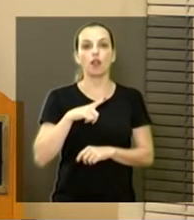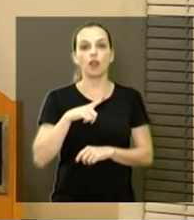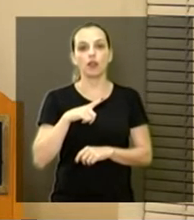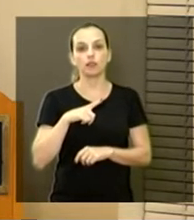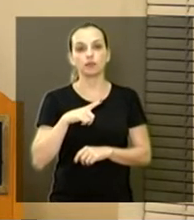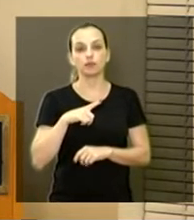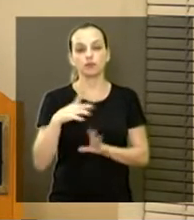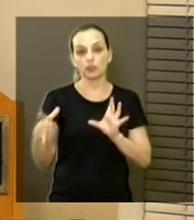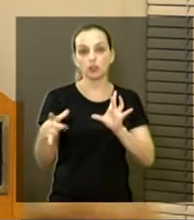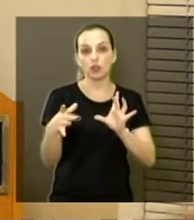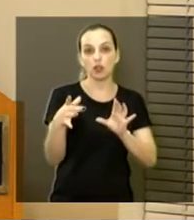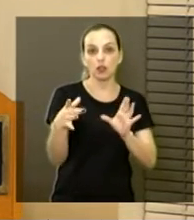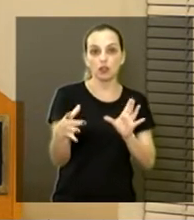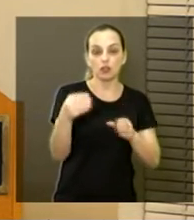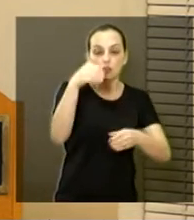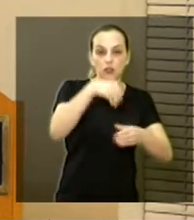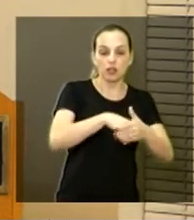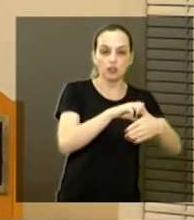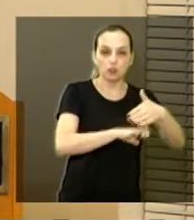de empresas que mexem com aterro.